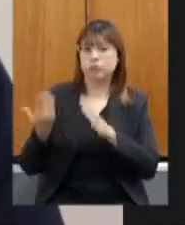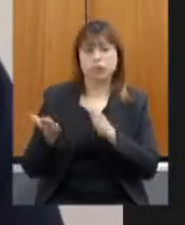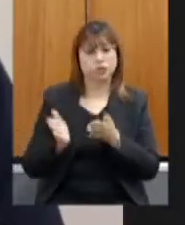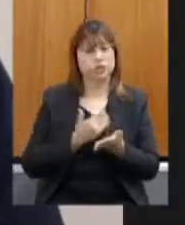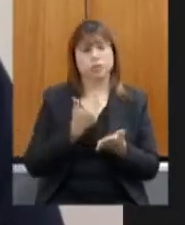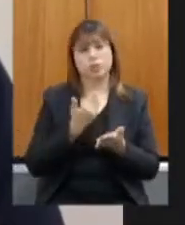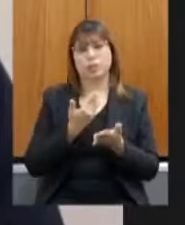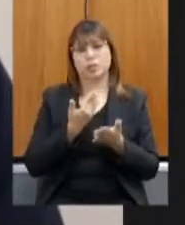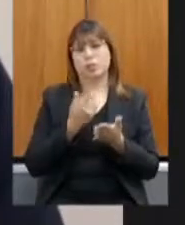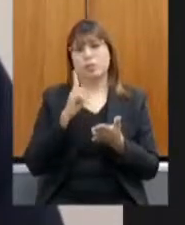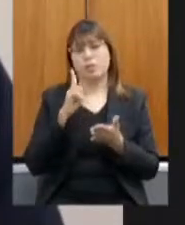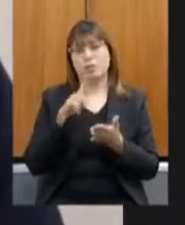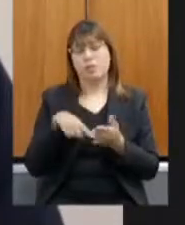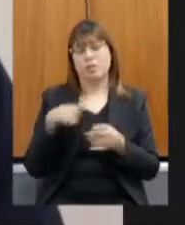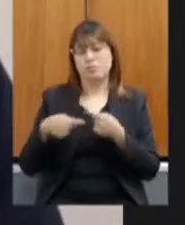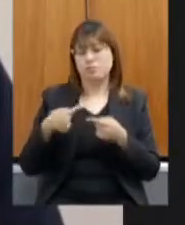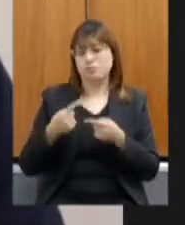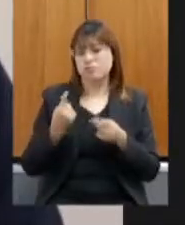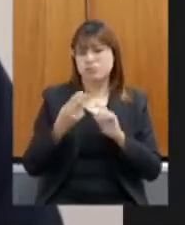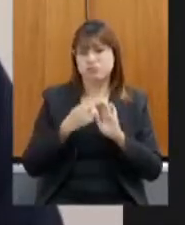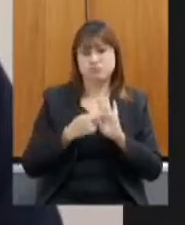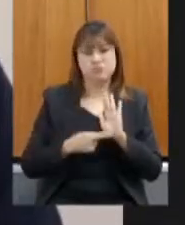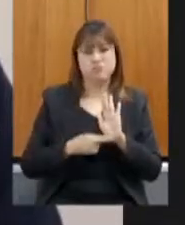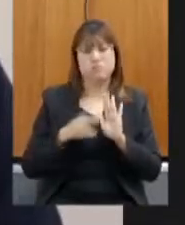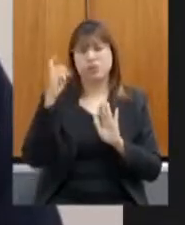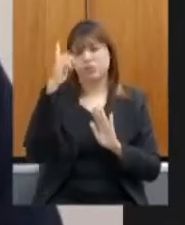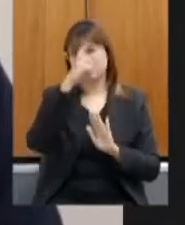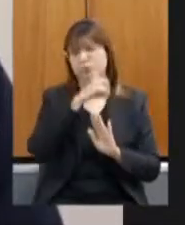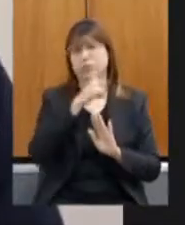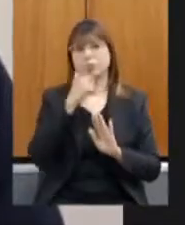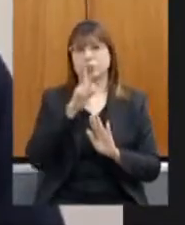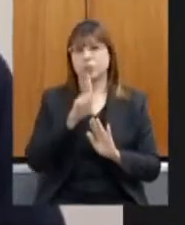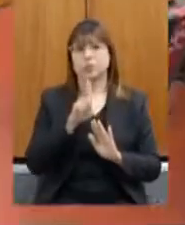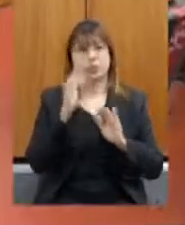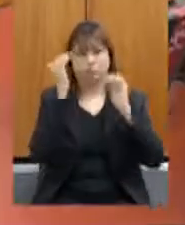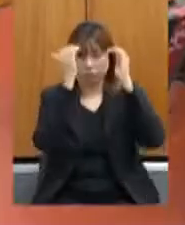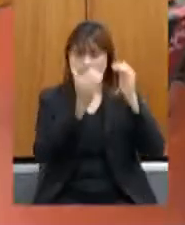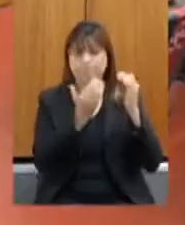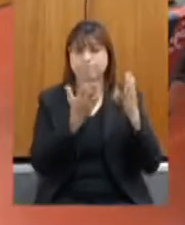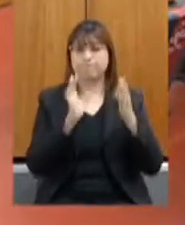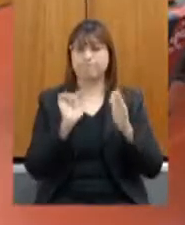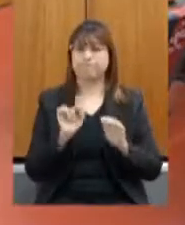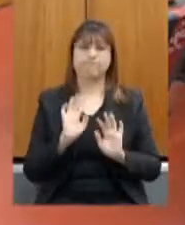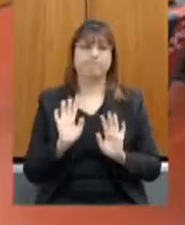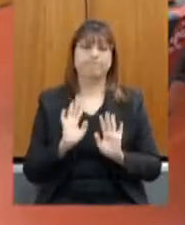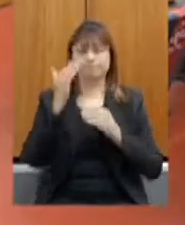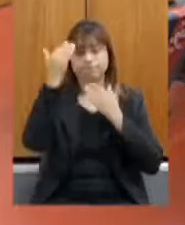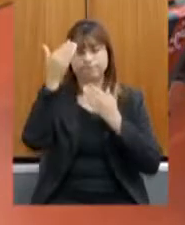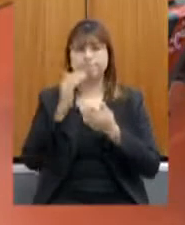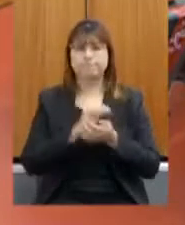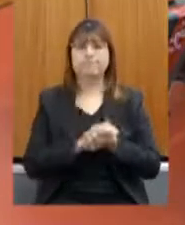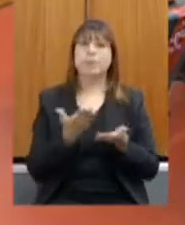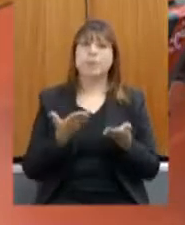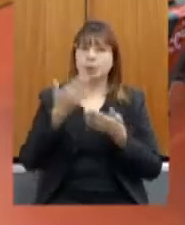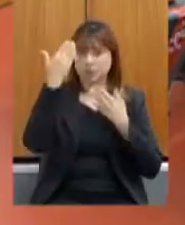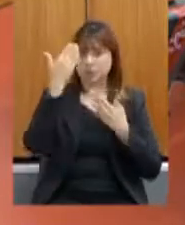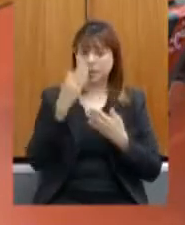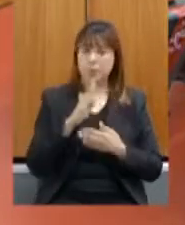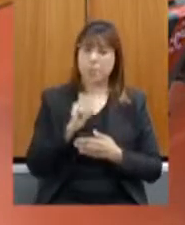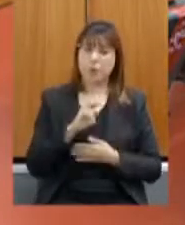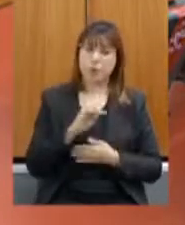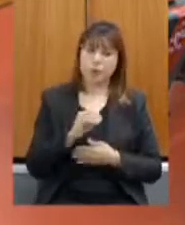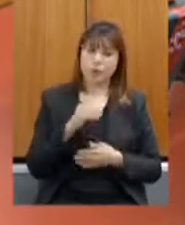extensa sobre o pequeno que não consegue responder obrigado Muito obrigado deputado Bartô com a palavra a secretária Ana